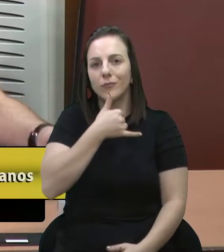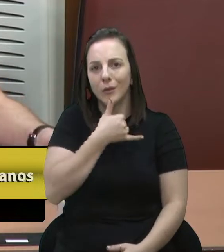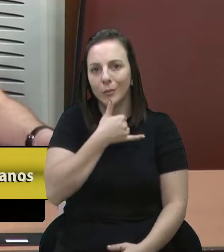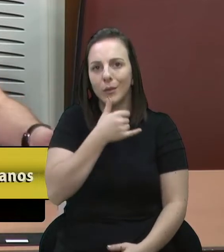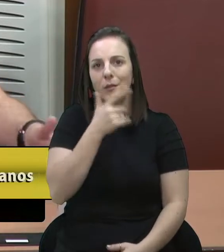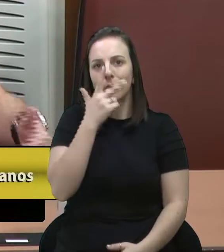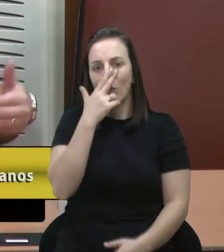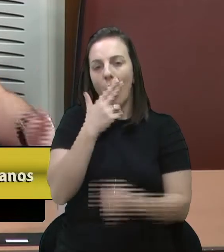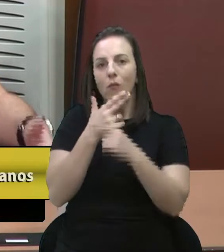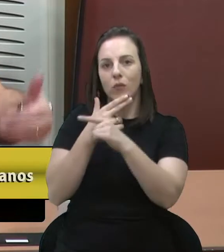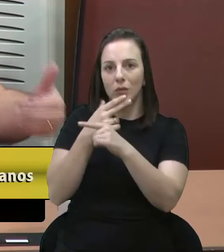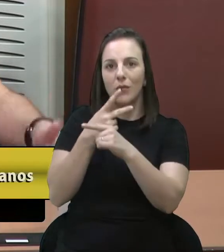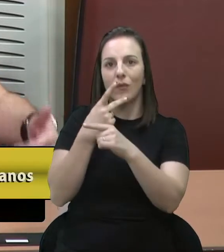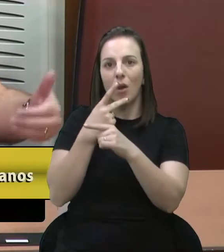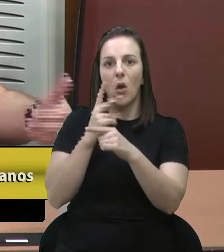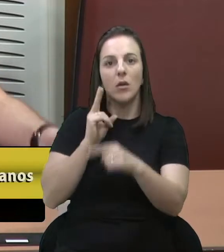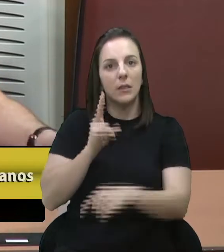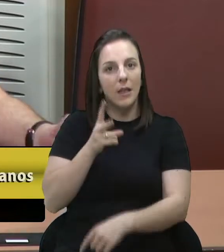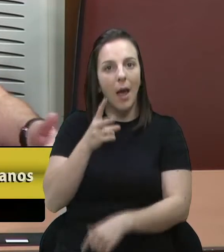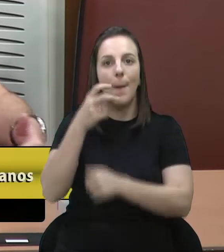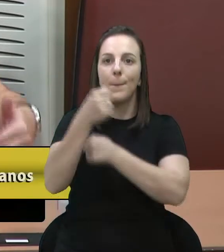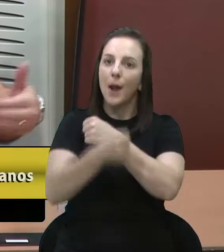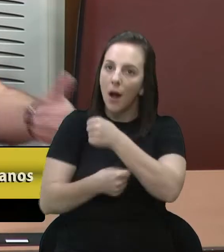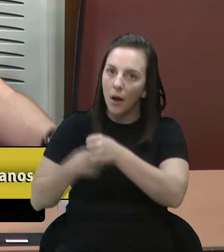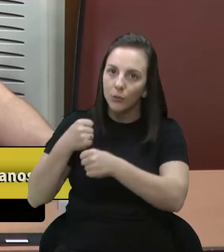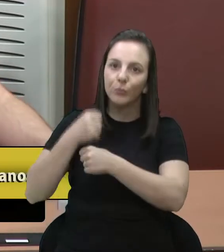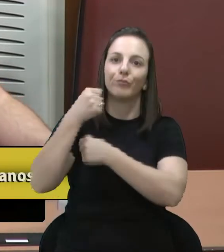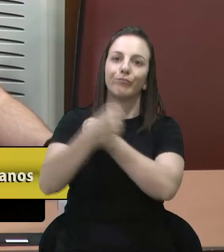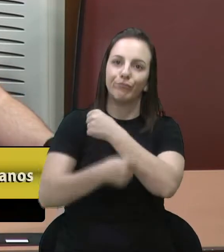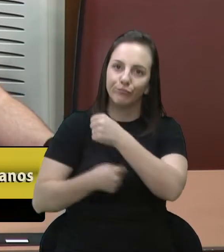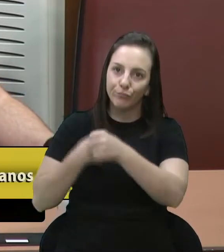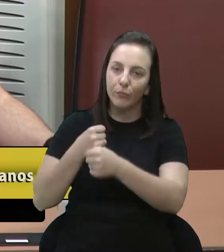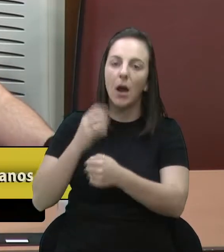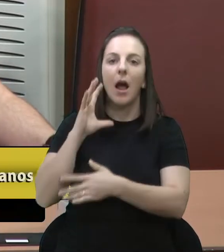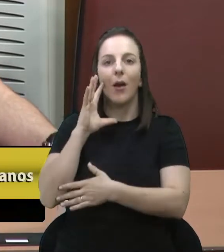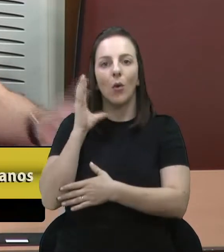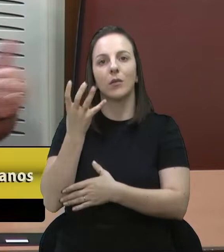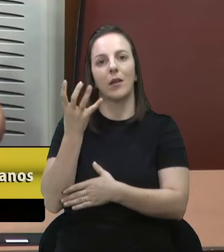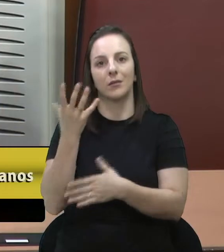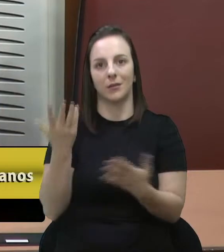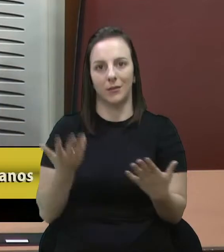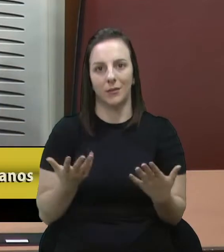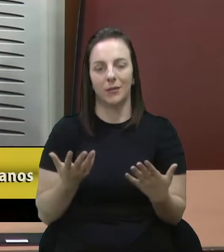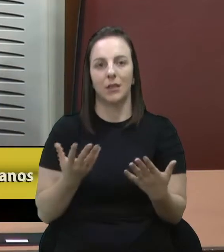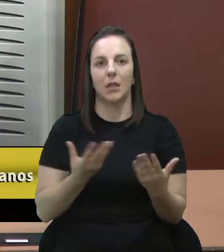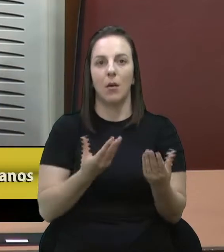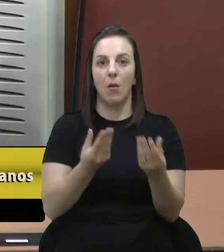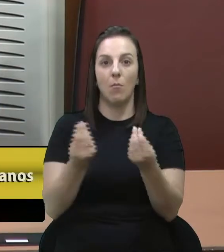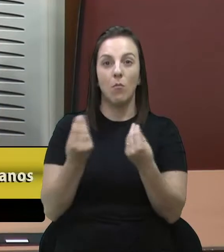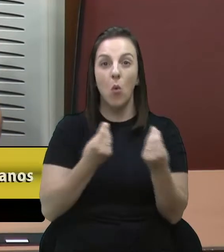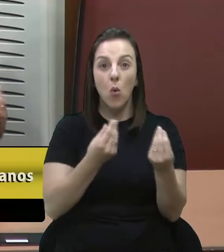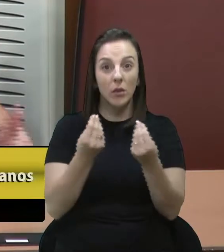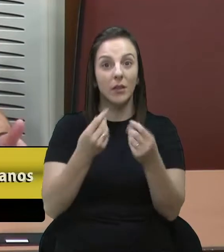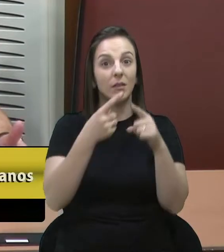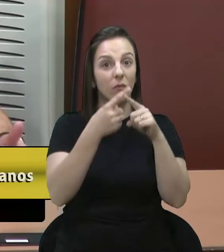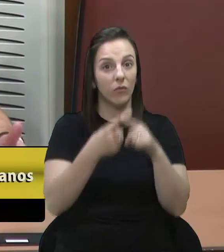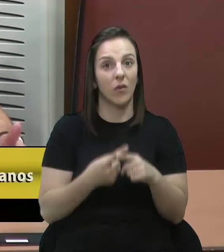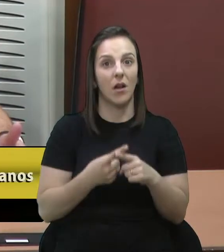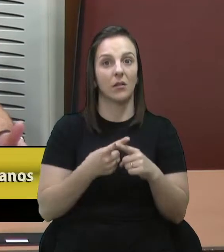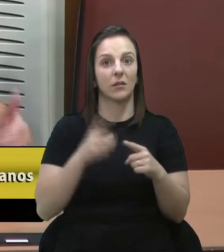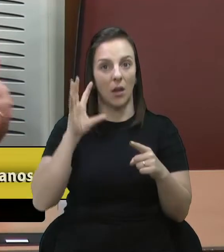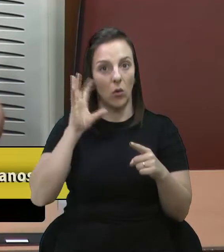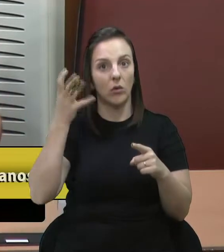mencionou, que todos os anos, infelizmente, acontecem as tragédias, e muitas dessas, infelizmente, por falta